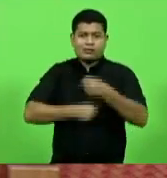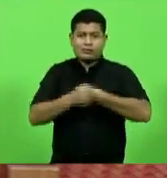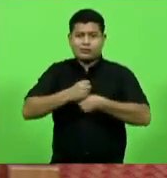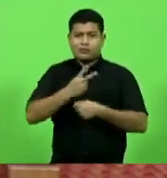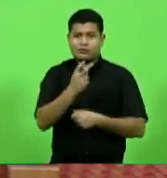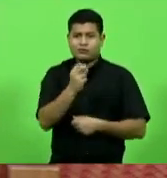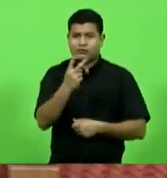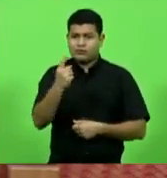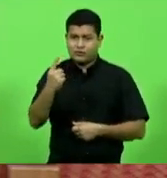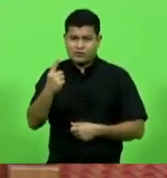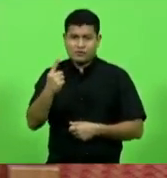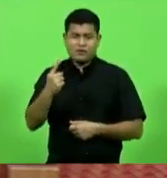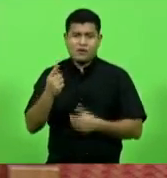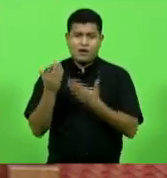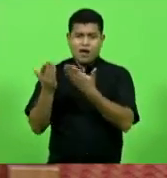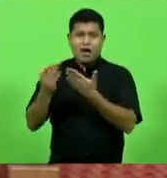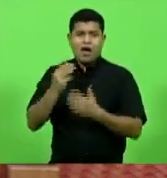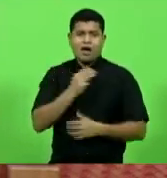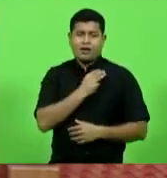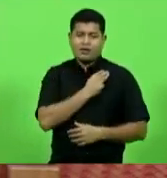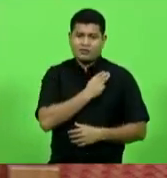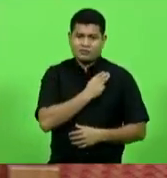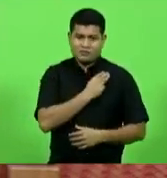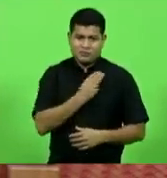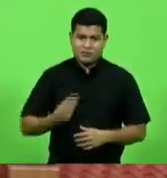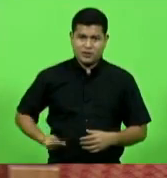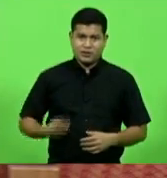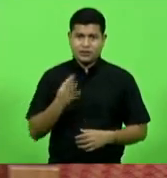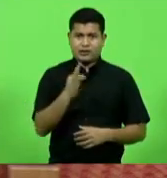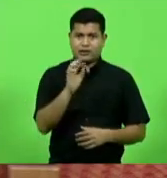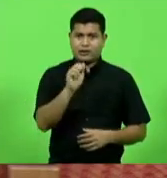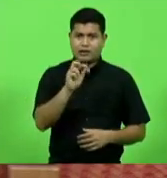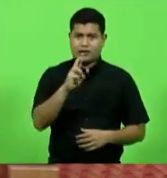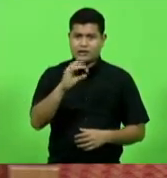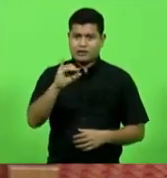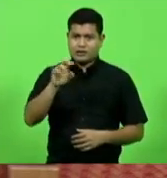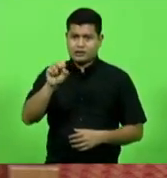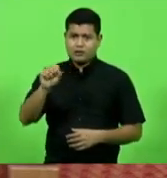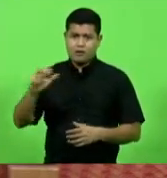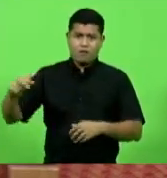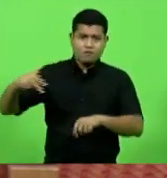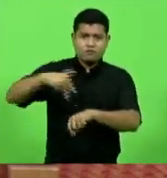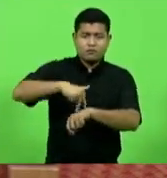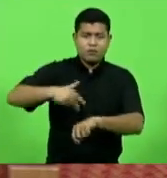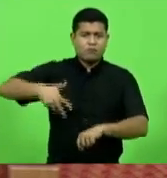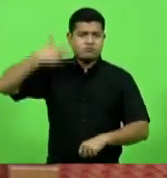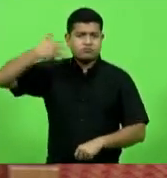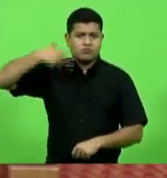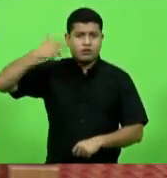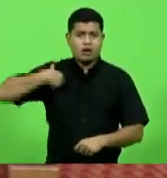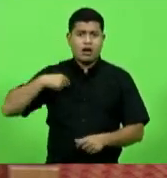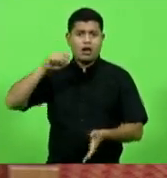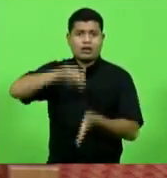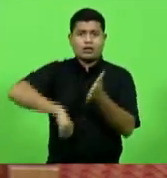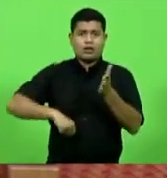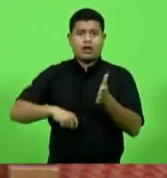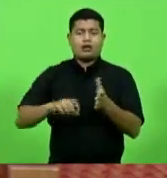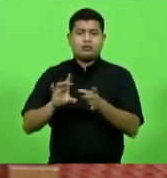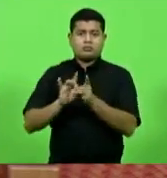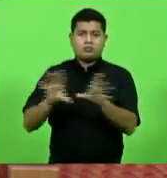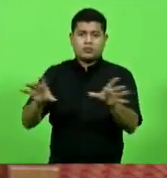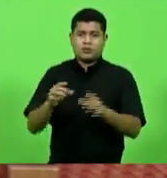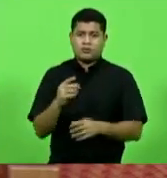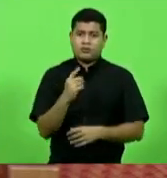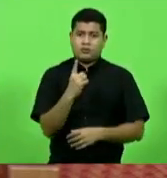Jaguaruna quando veio a assinar a liberação da BR Centro Sul que em agosto